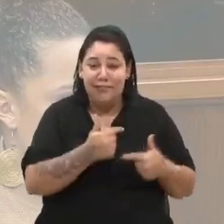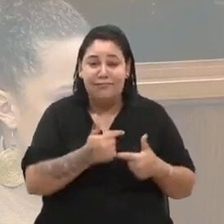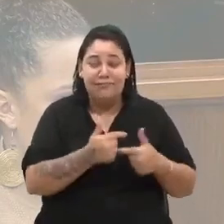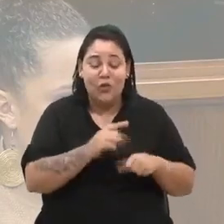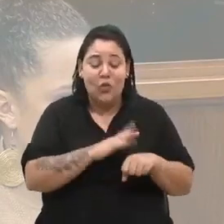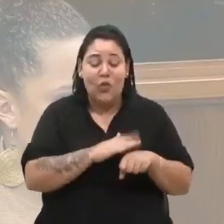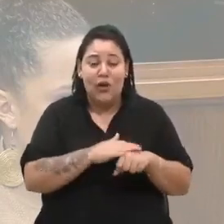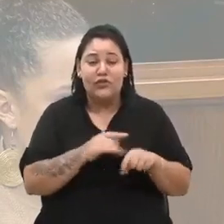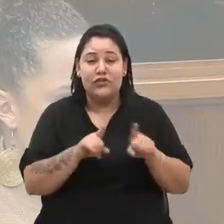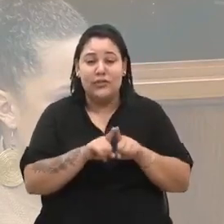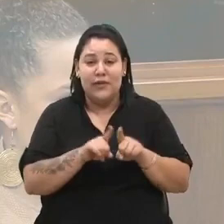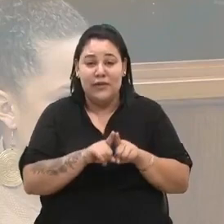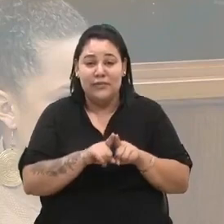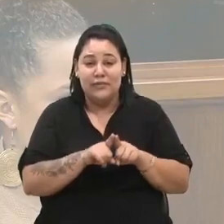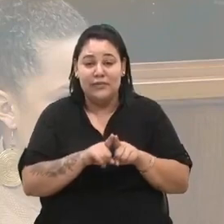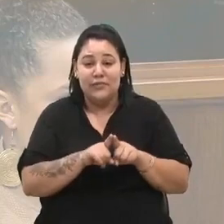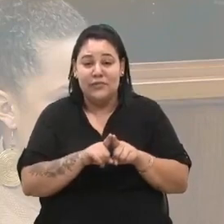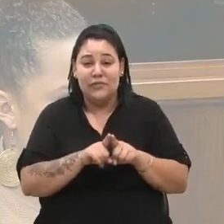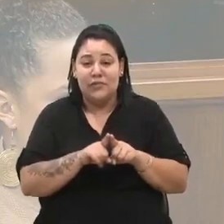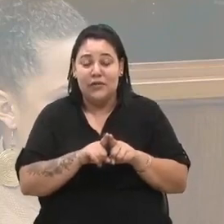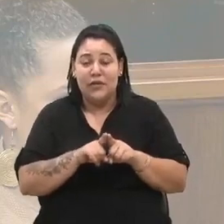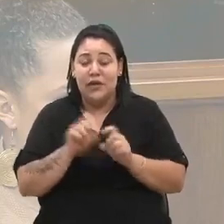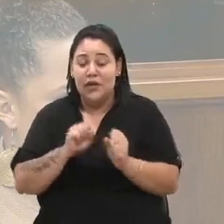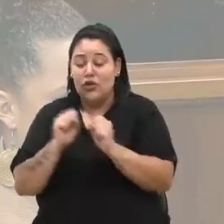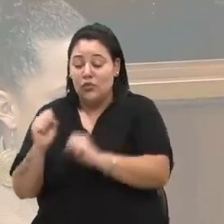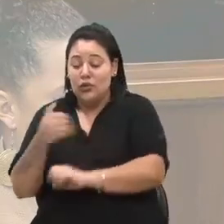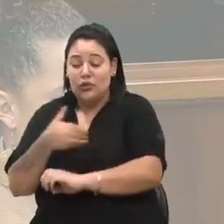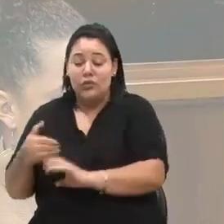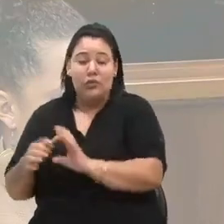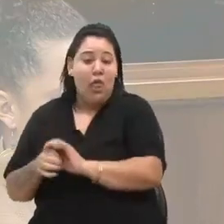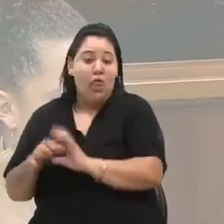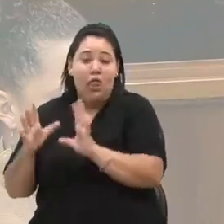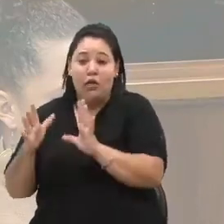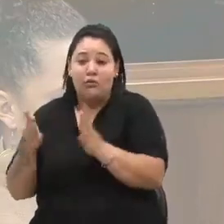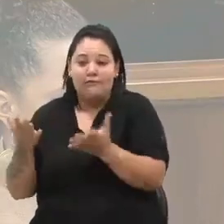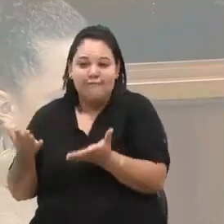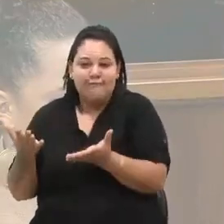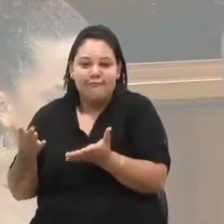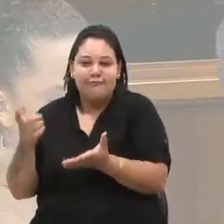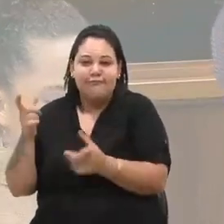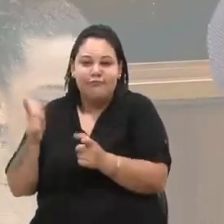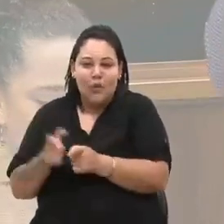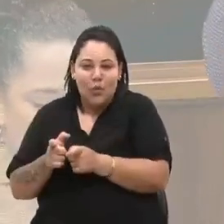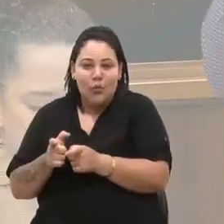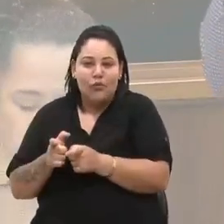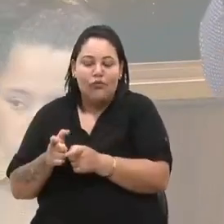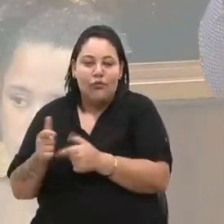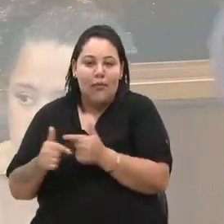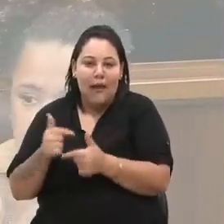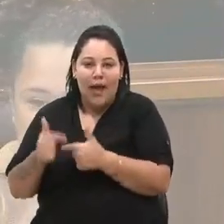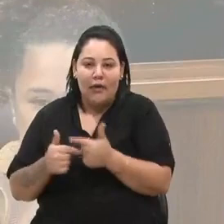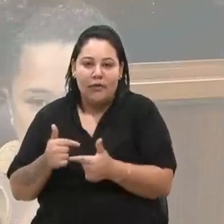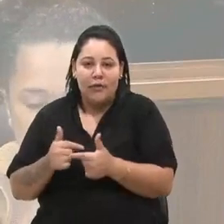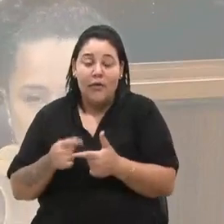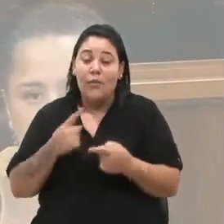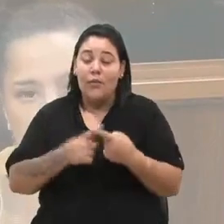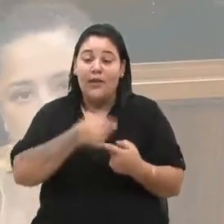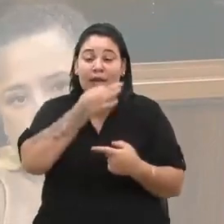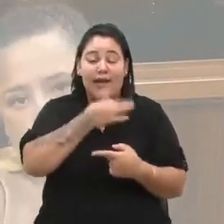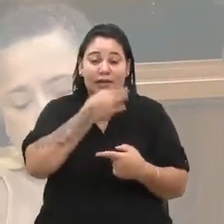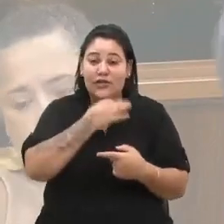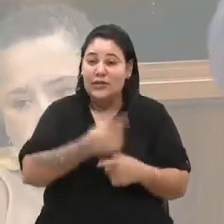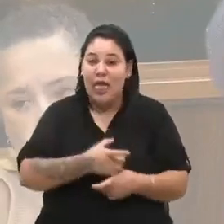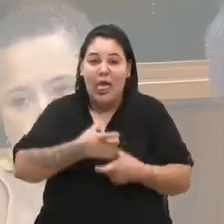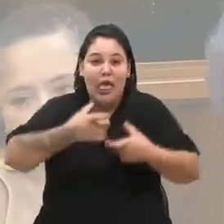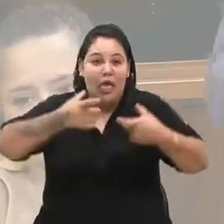mais que o poder público, diante de uma cidade tão grande como a nossa, de uma população que